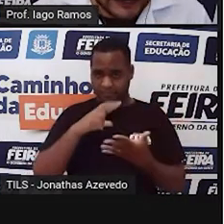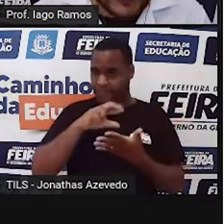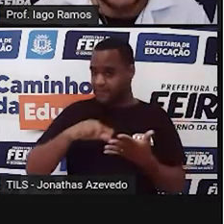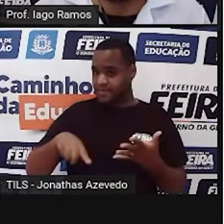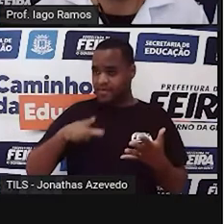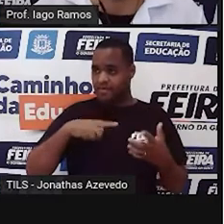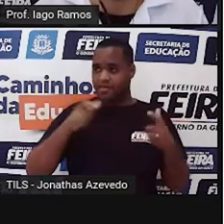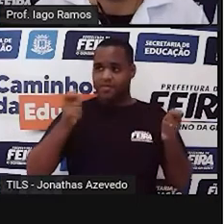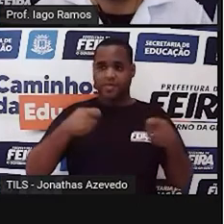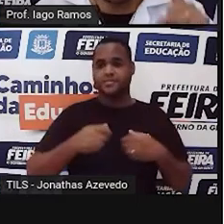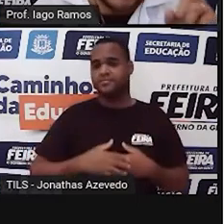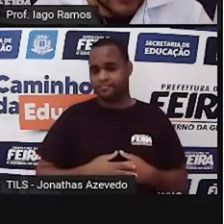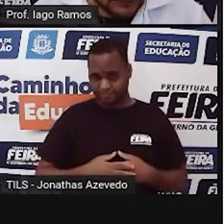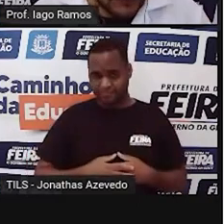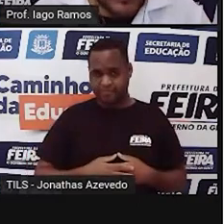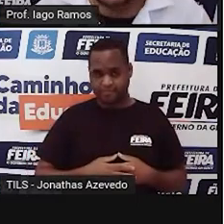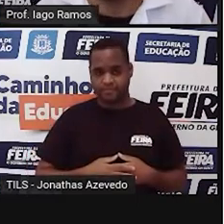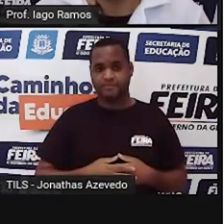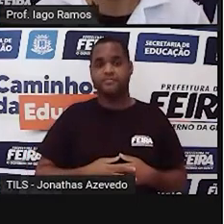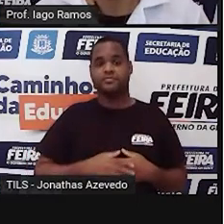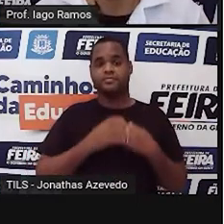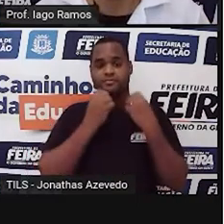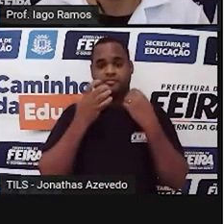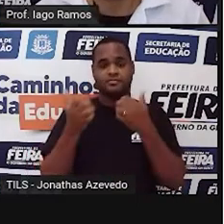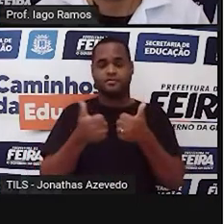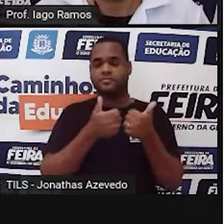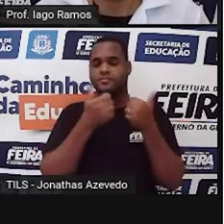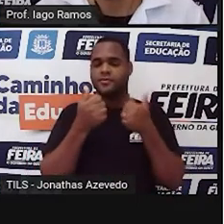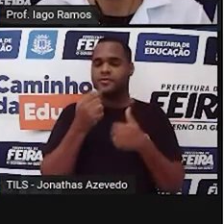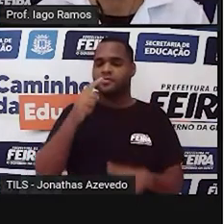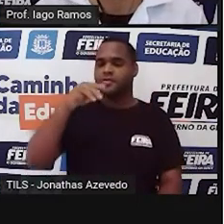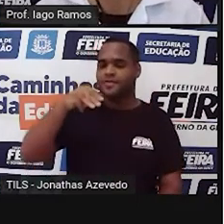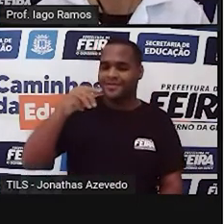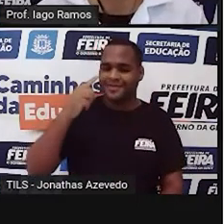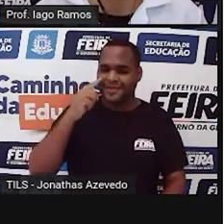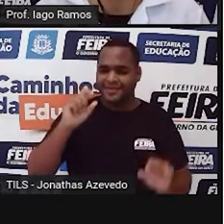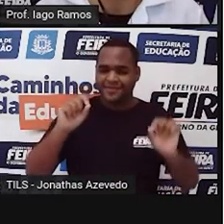que tenham medida, beleza? Beleza? Então, vamos lá, um minutinho na tela.